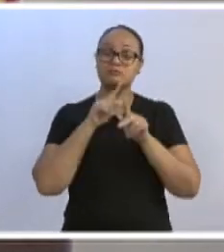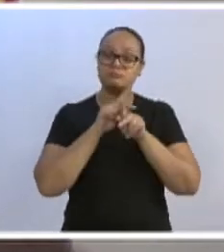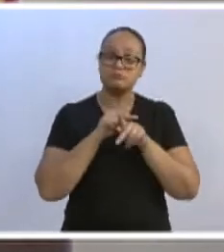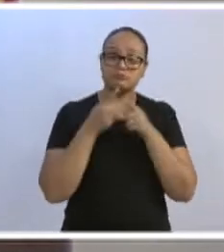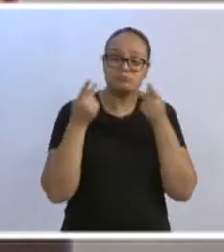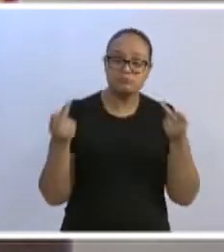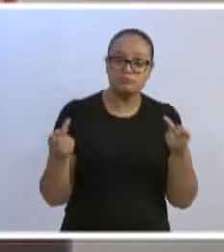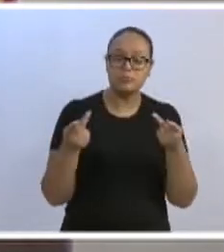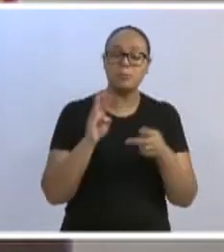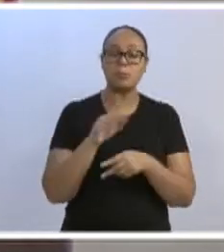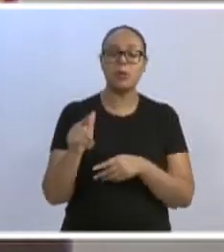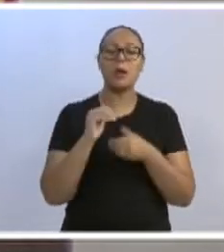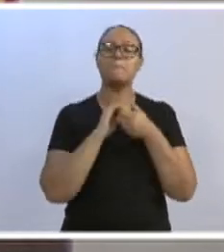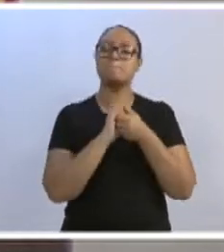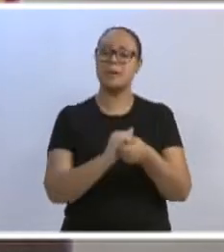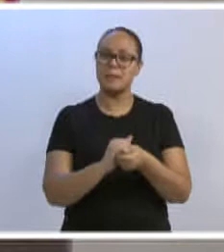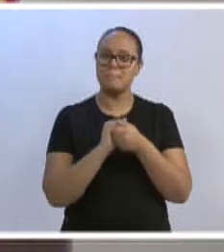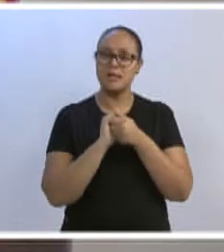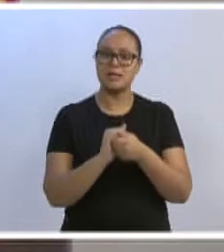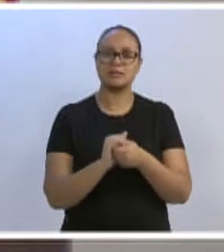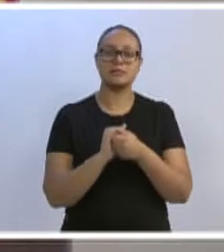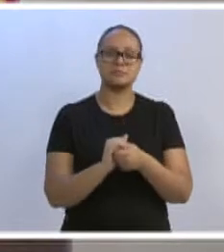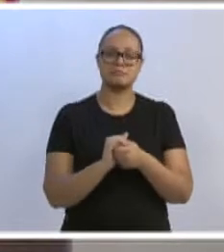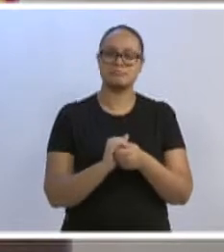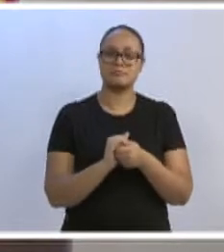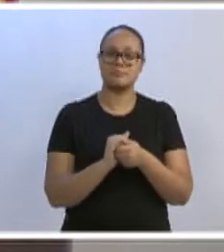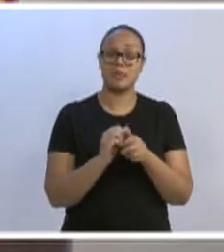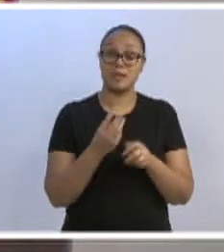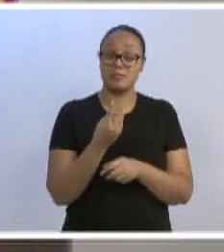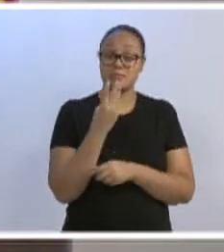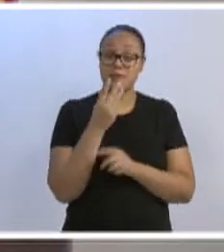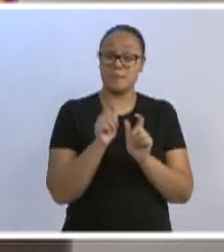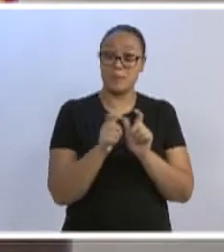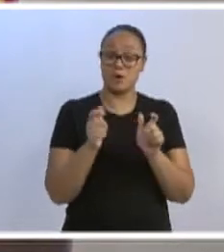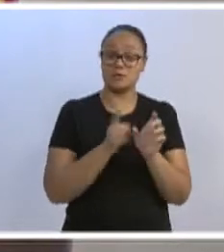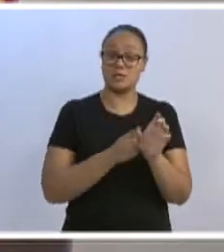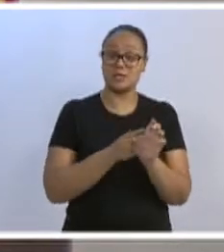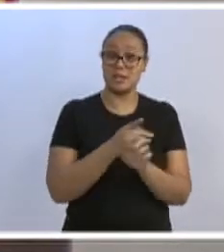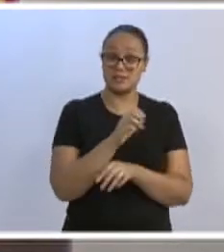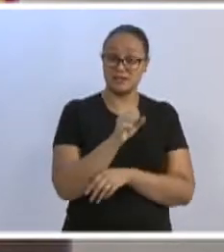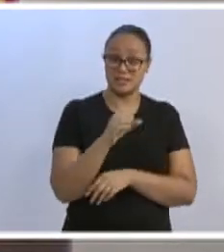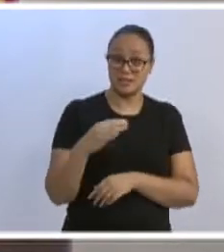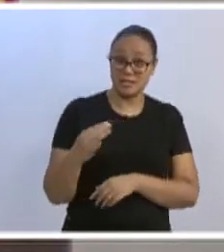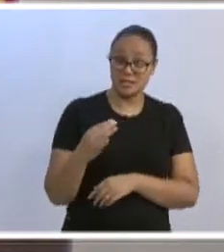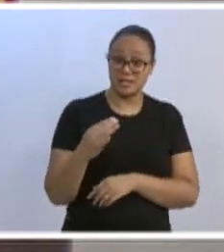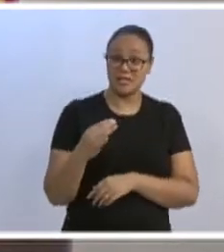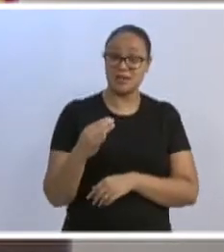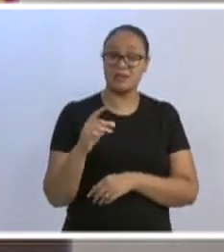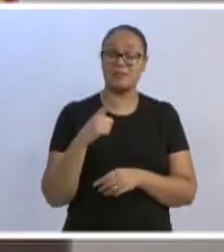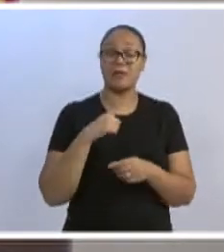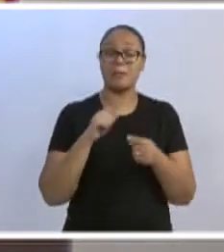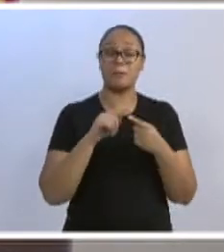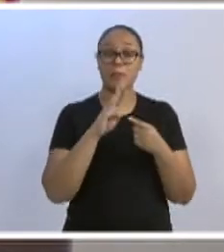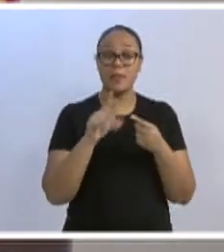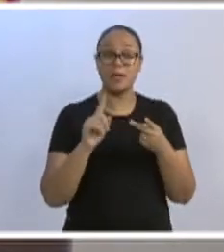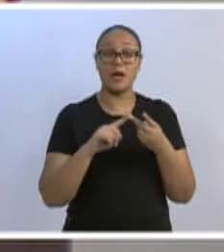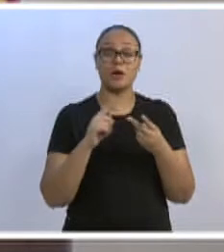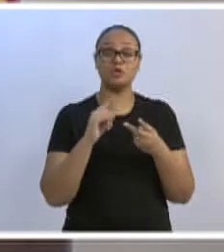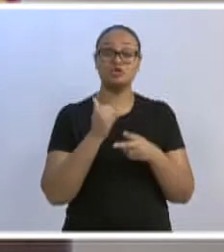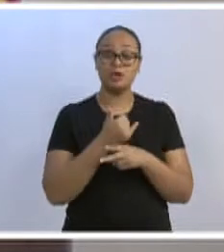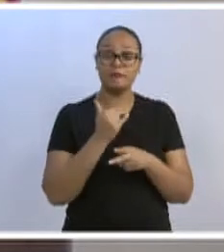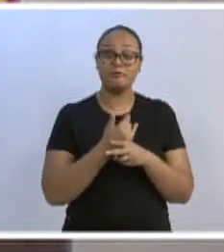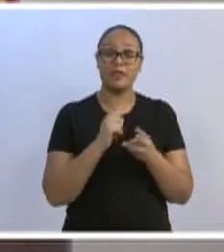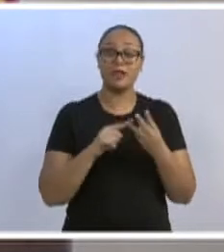está de parabéns, das três maiores cidades de Santa Catarina, Blumenau, Joinville e Florianópolis,